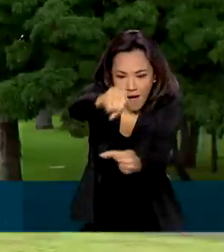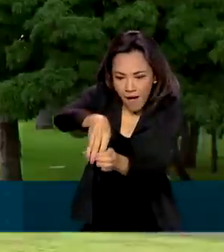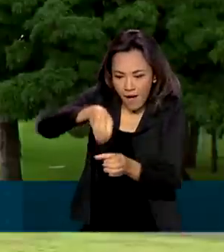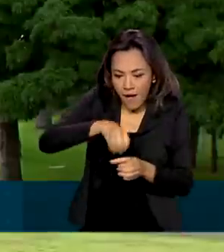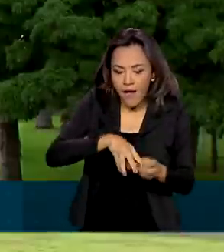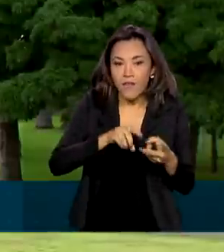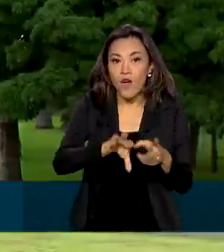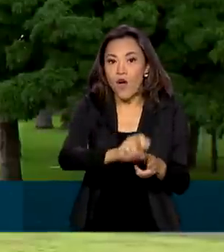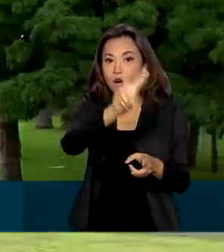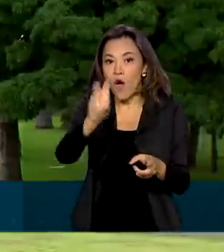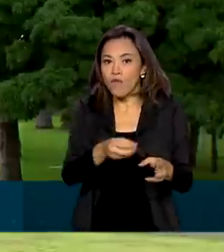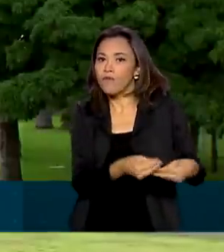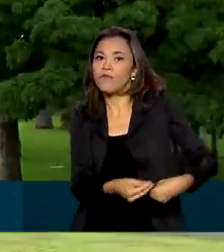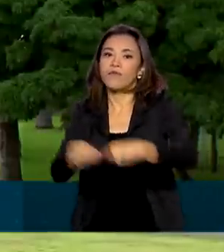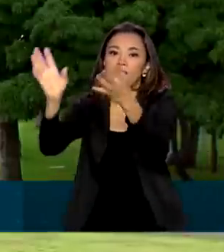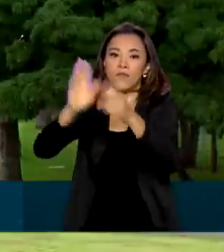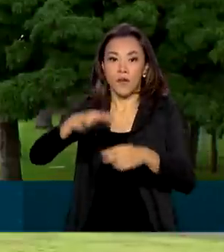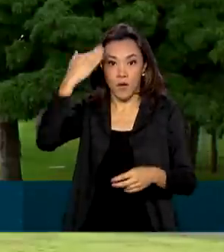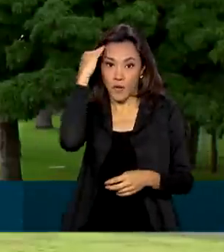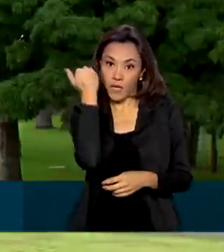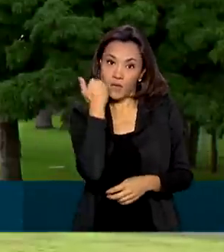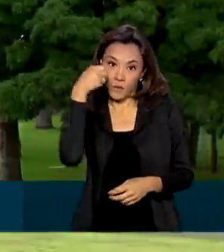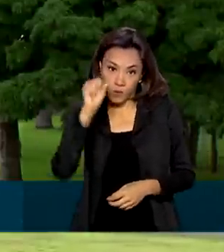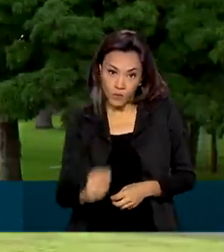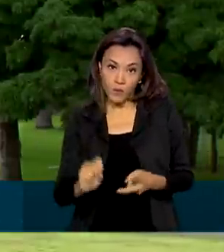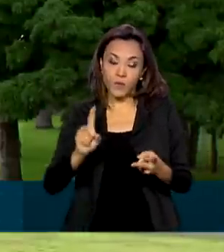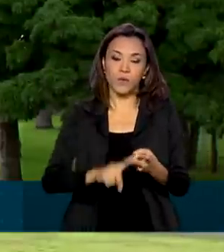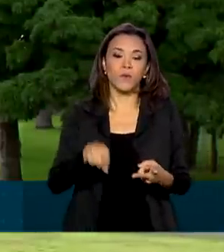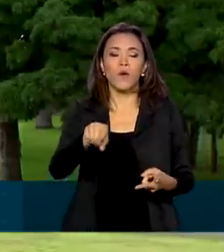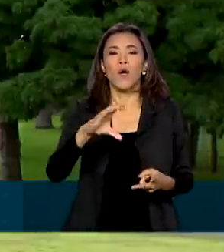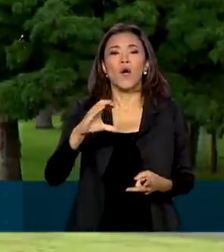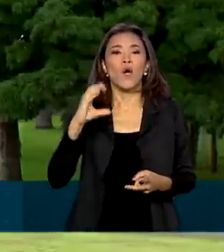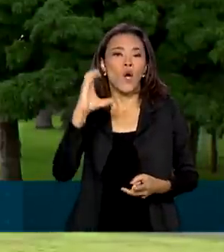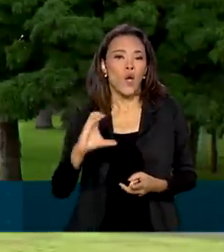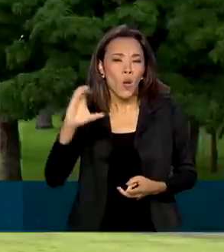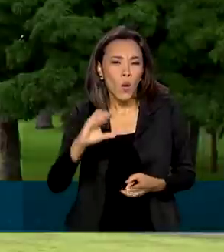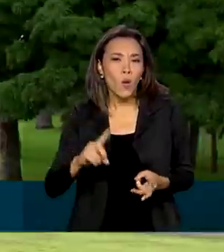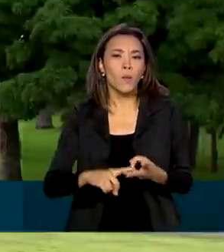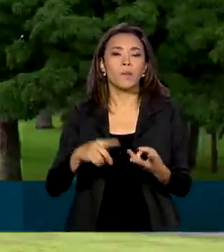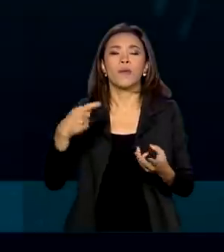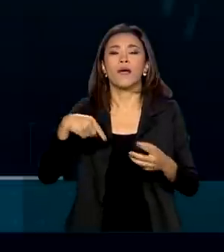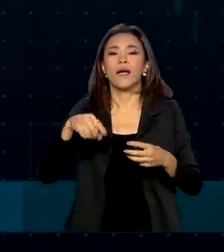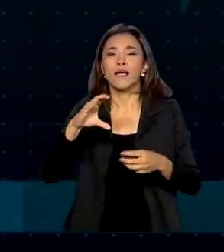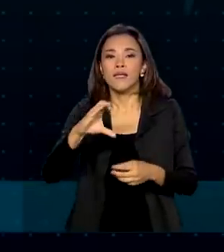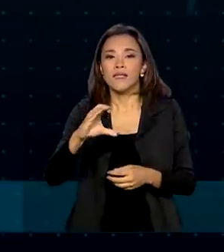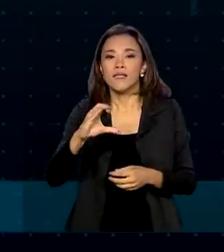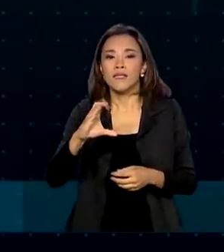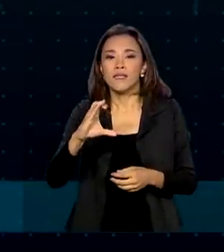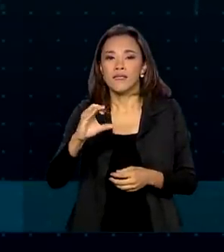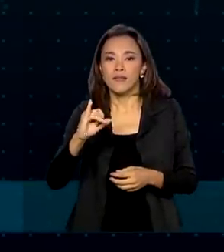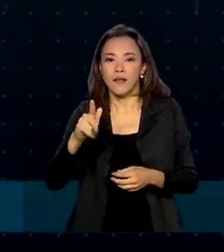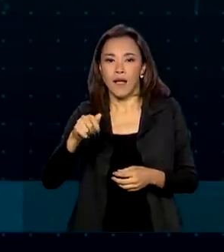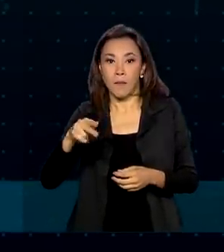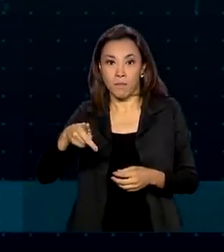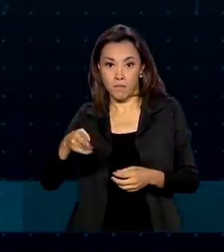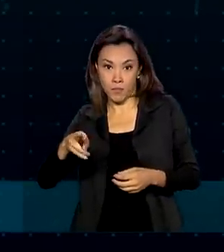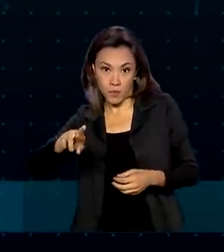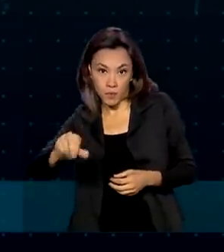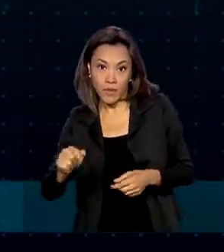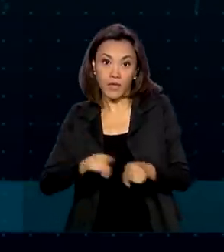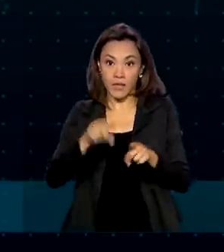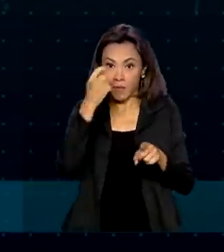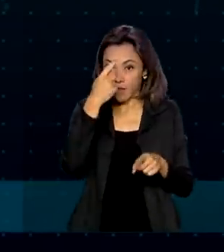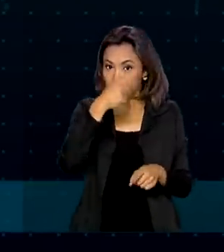países como Coreia do Sul, Arábia Saudita, Colômbia, Singapura e China. O Plano Safra, Programa de